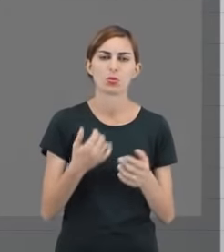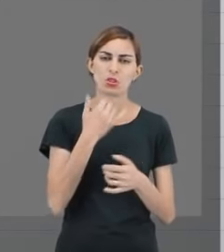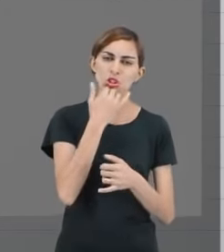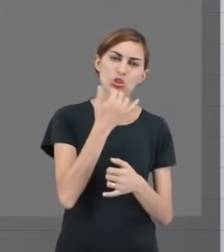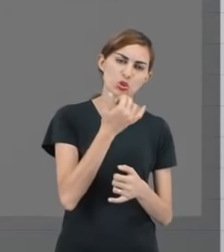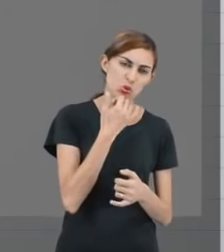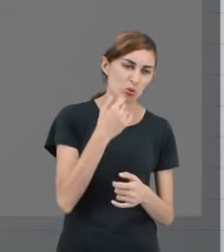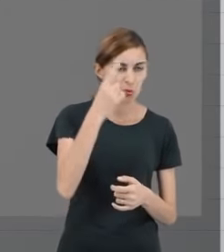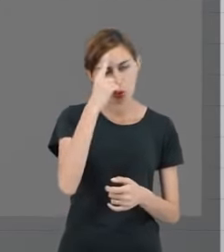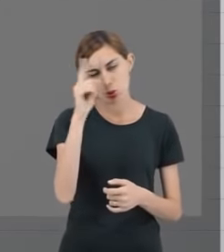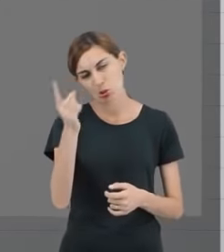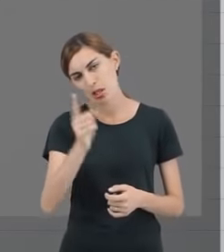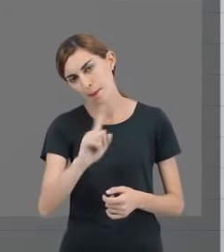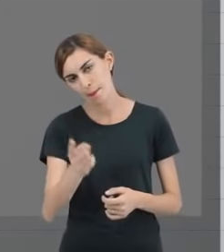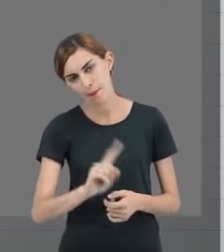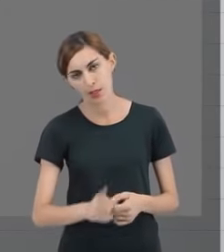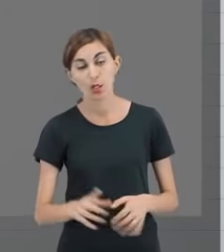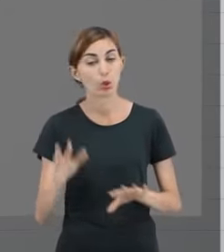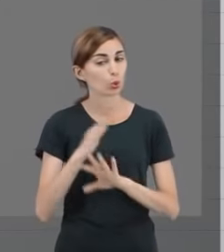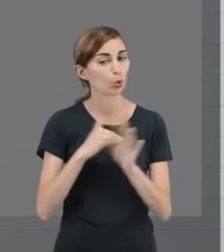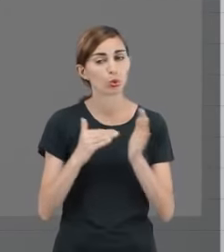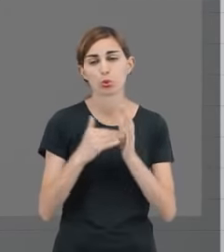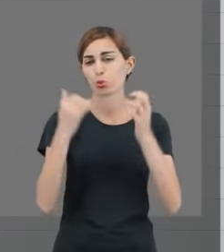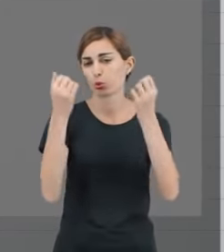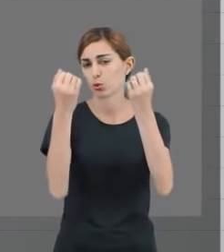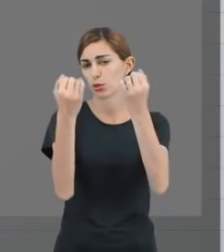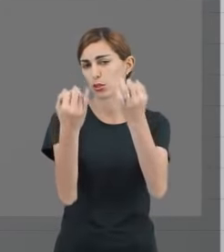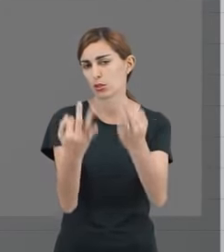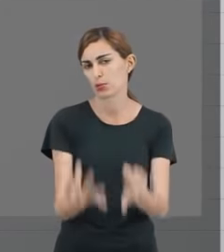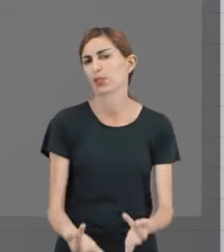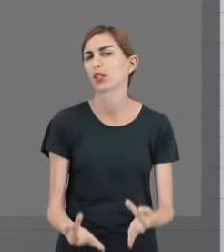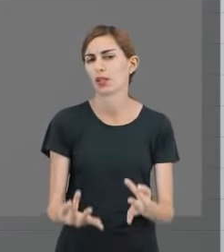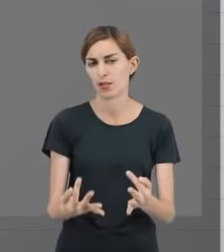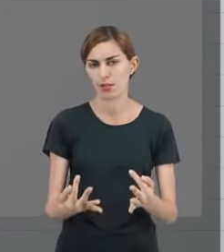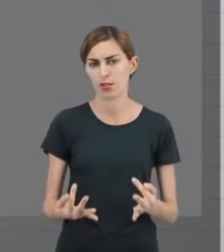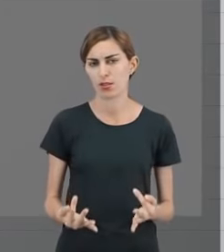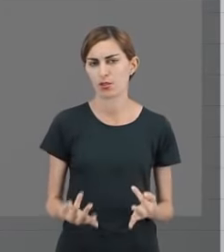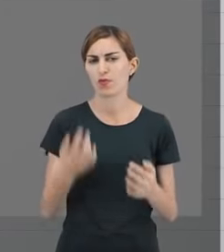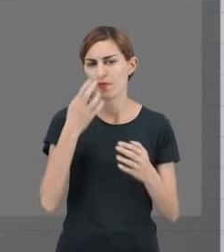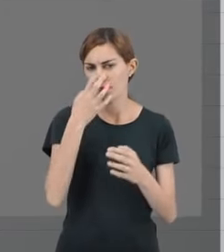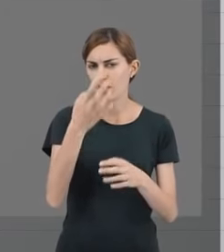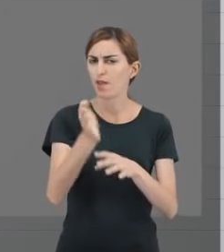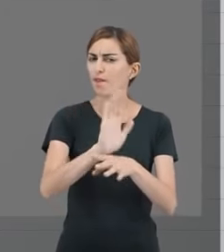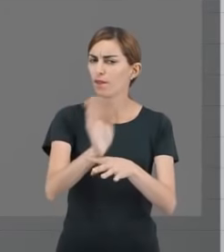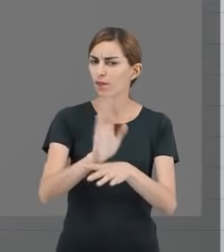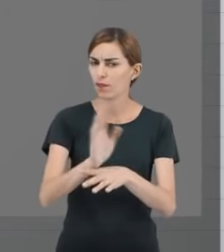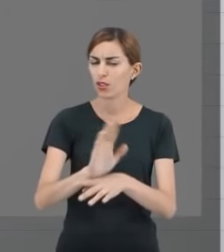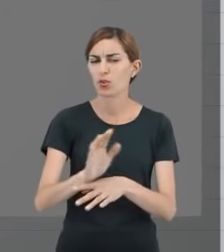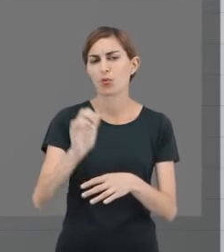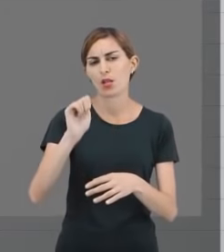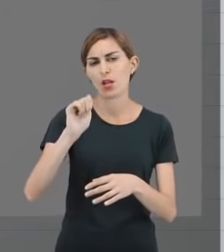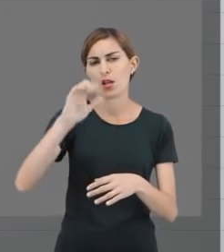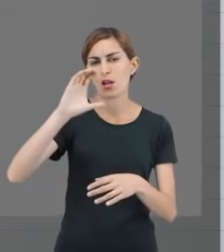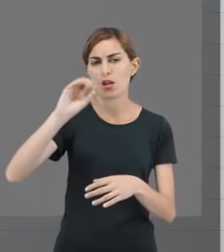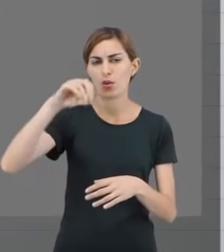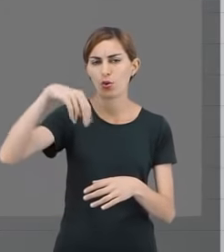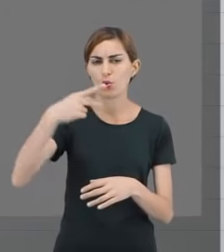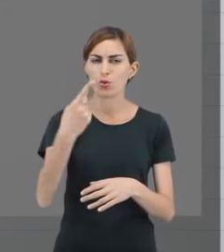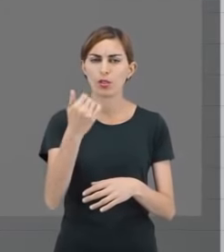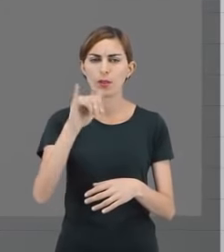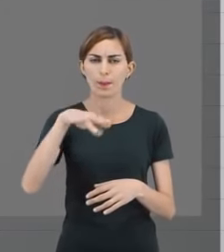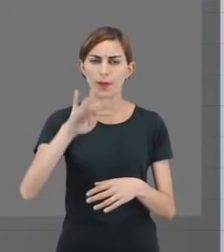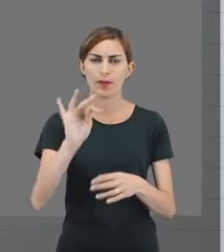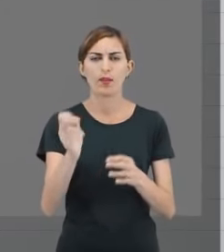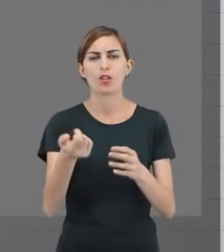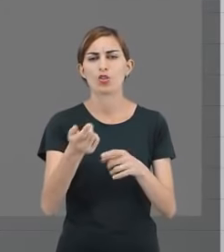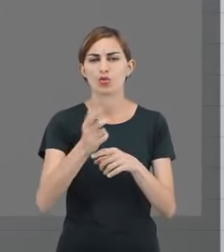você dizer que não sabia. Está tudo lá explicadinho. Acessem esses materiais. Assistam os vídeos de acolhimento do nosso secretário,